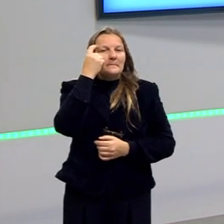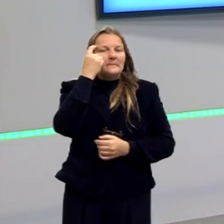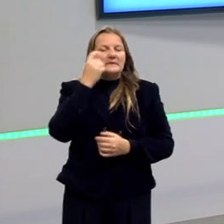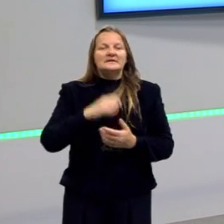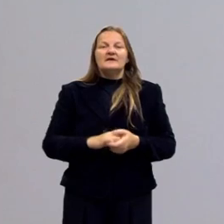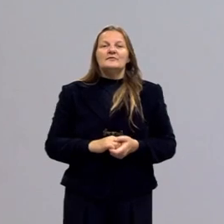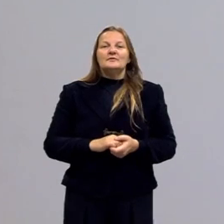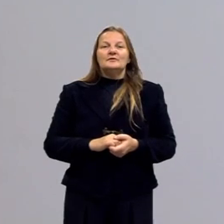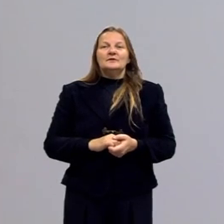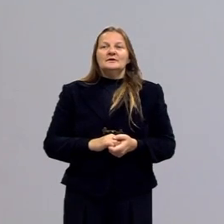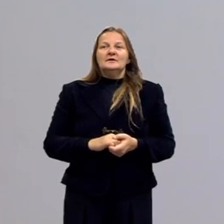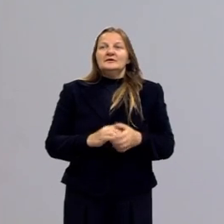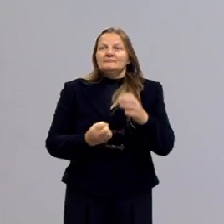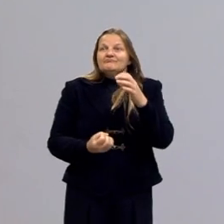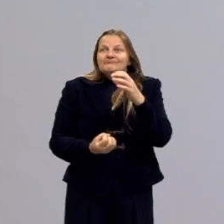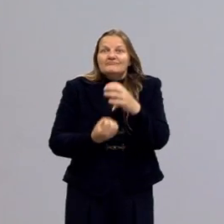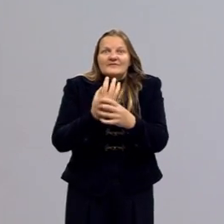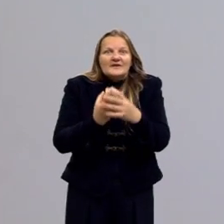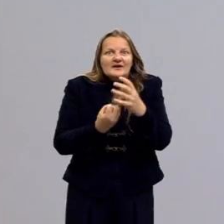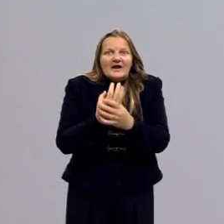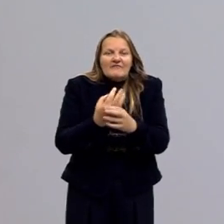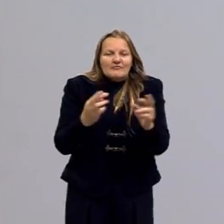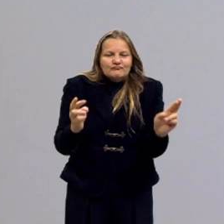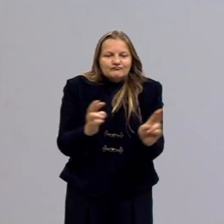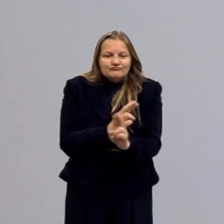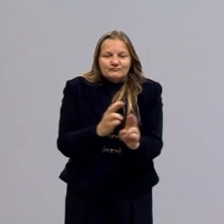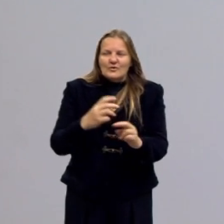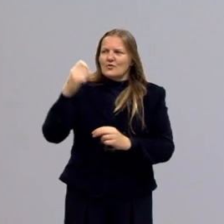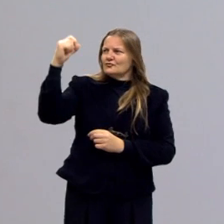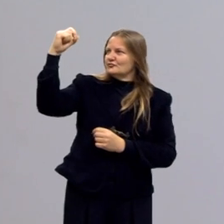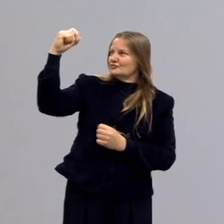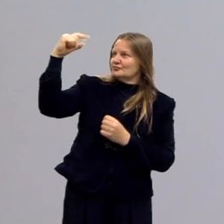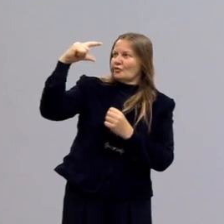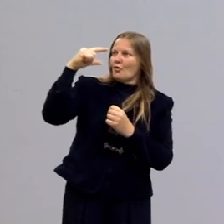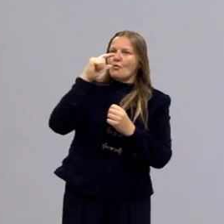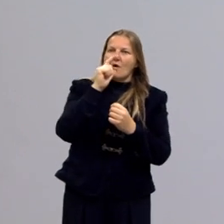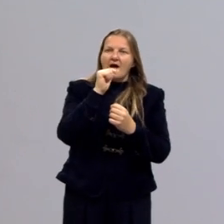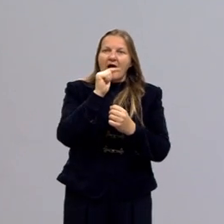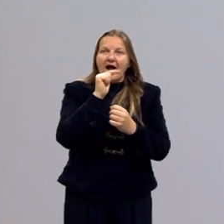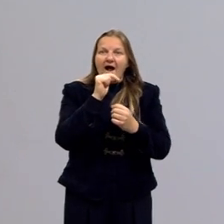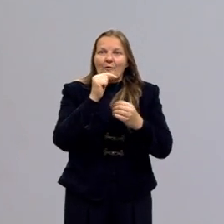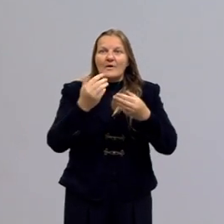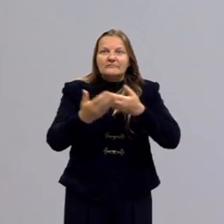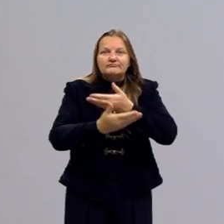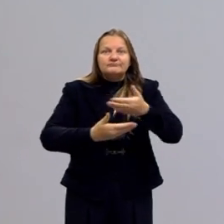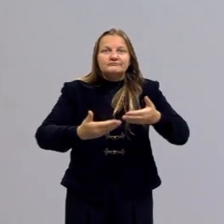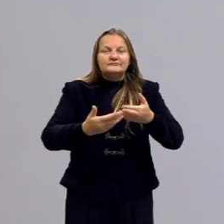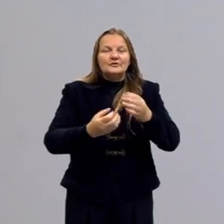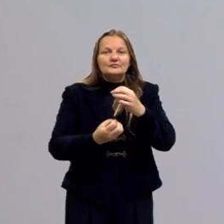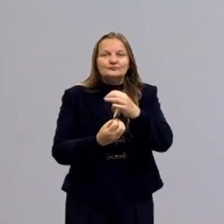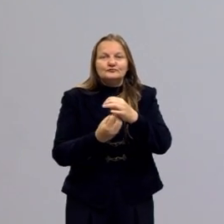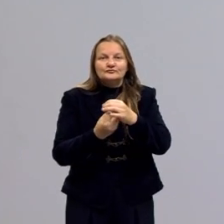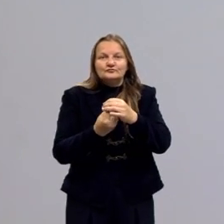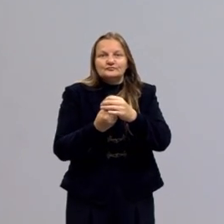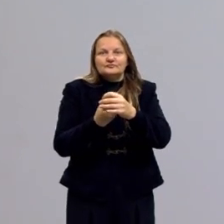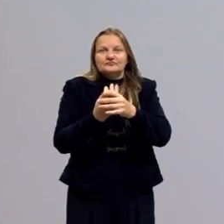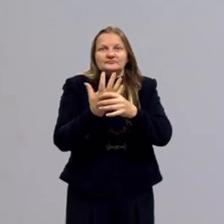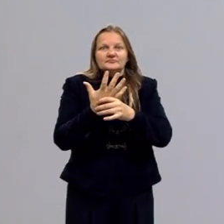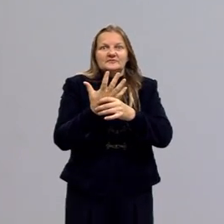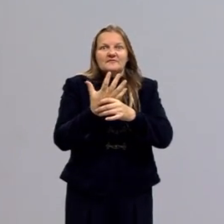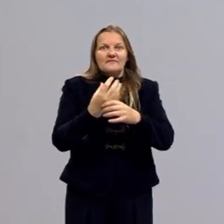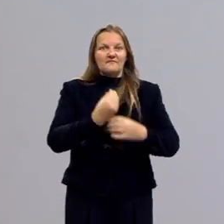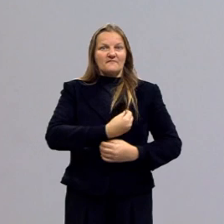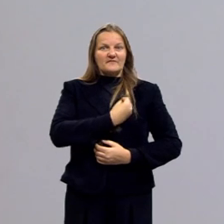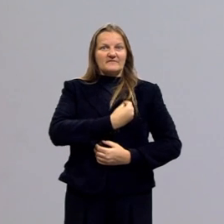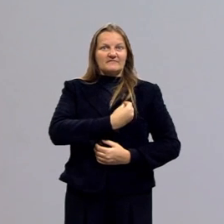Ele acreditava que a interação do sol, né? Com a água, ela surgia, então, seres